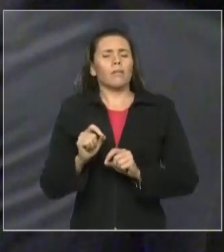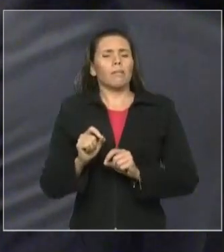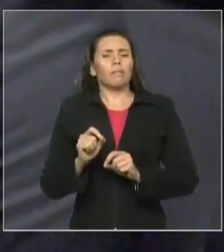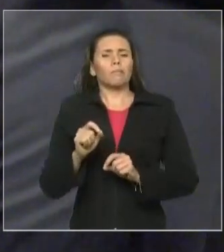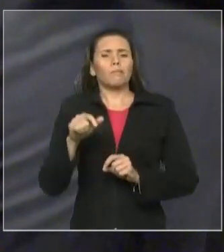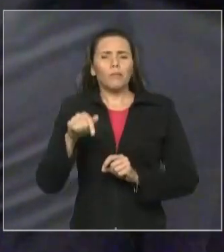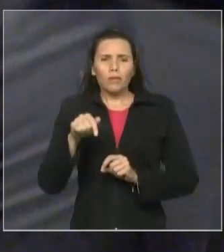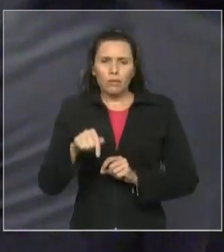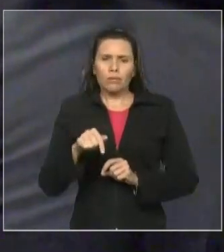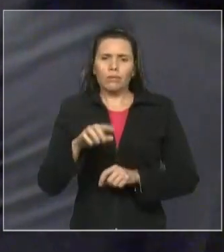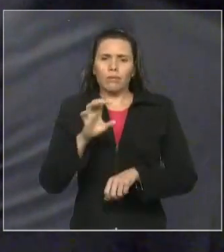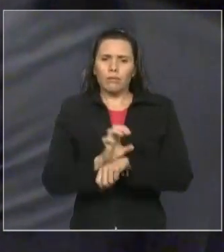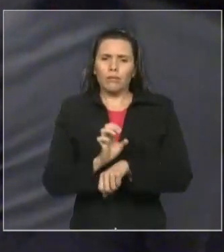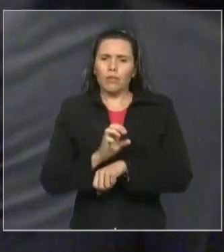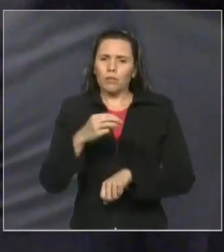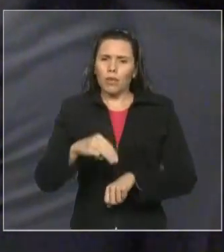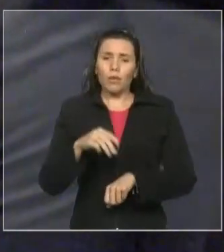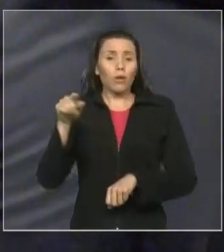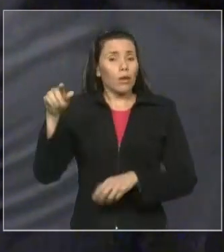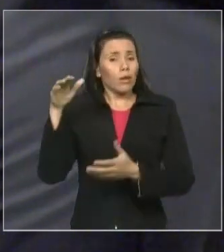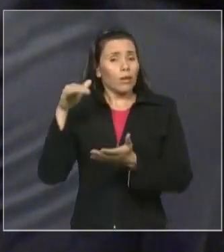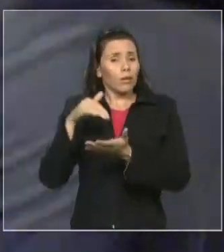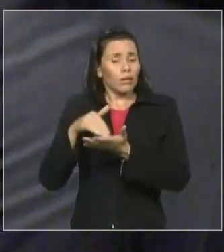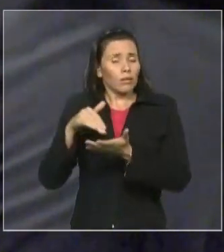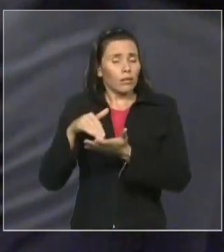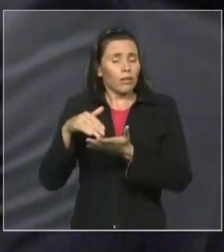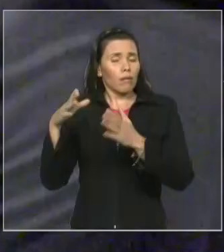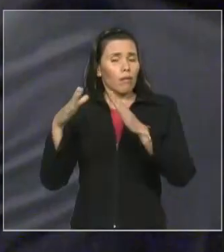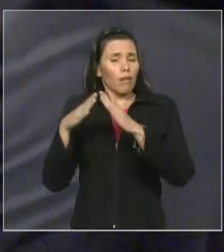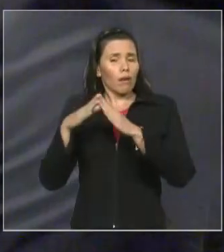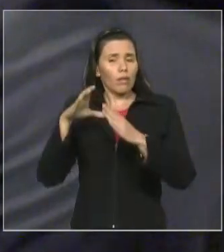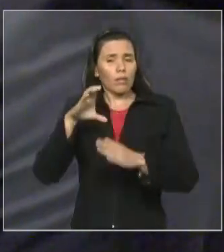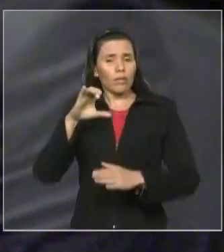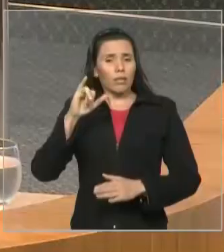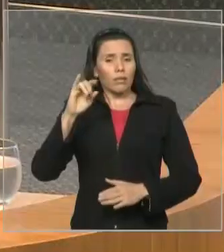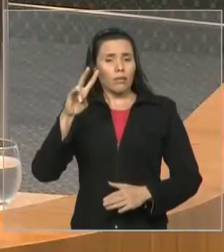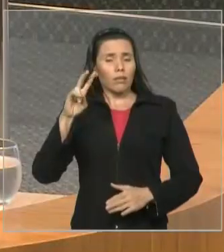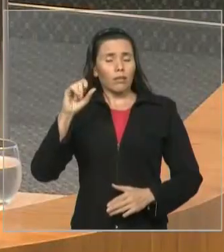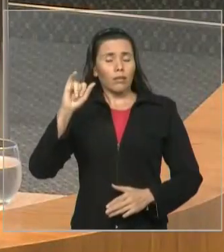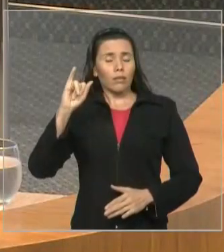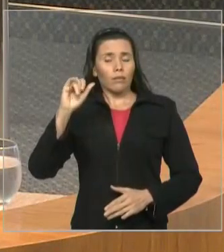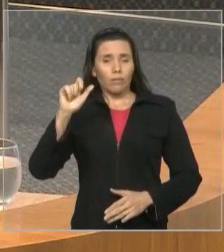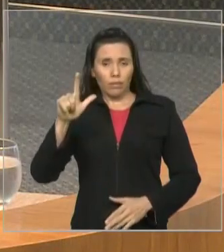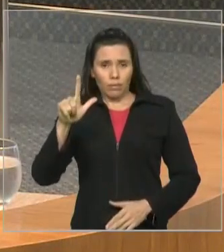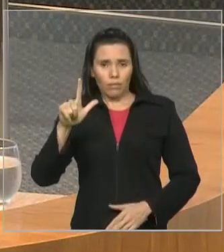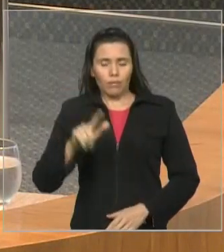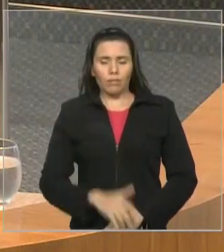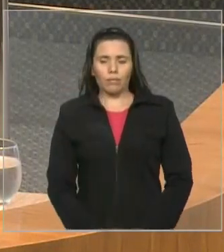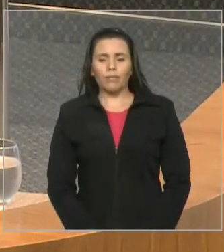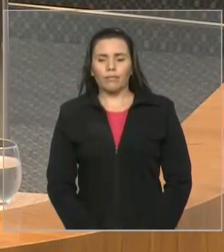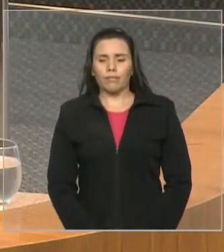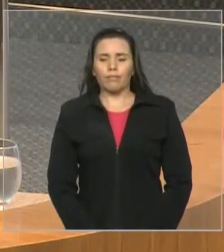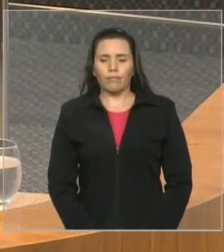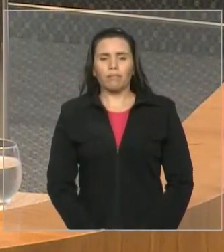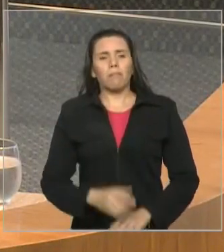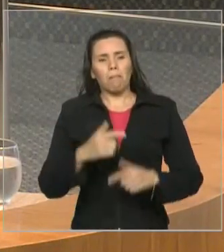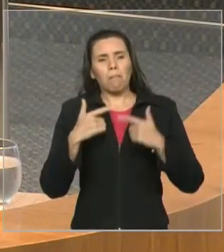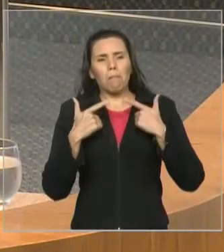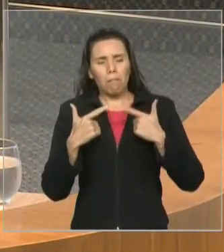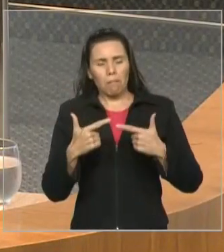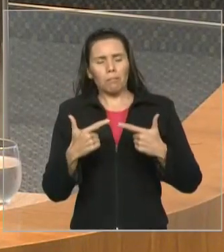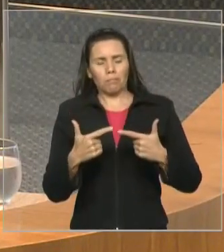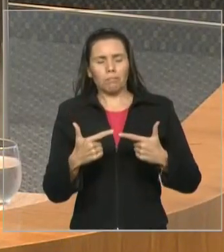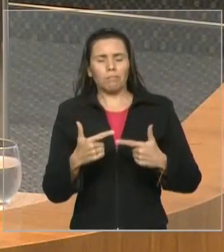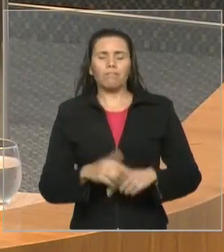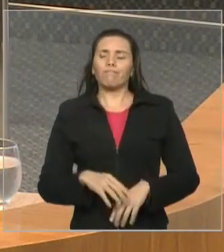prioridade em todas as discussões, em todos os momentos. Boa sorte. Deputado Roberto, eu agradeço e quero dizer que